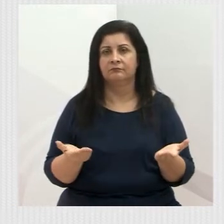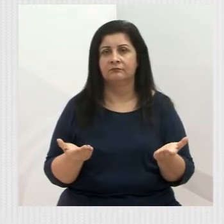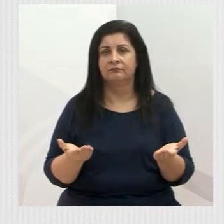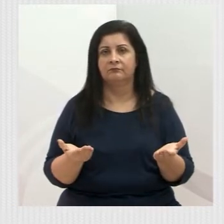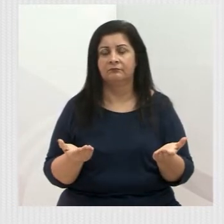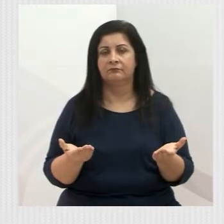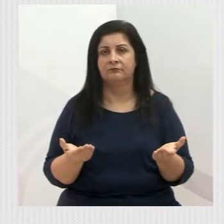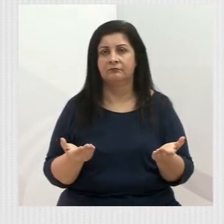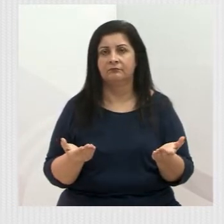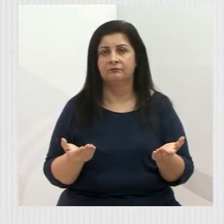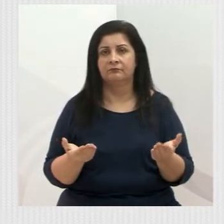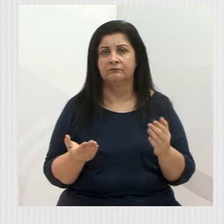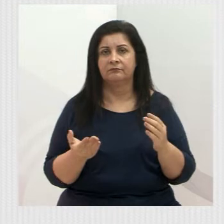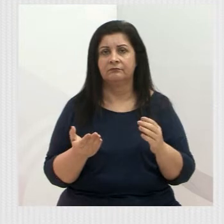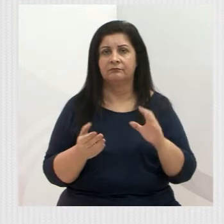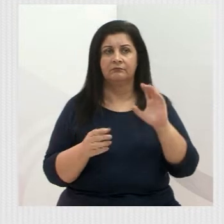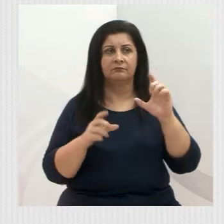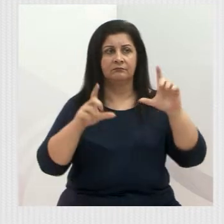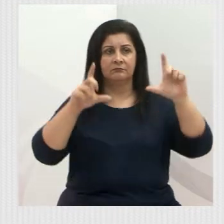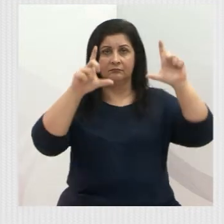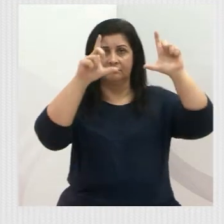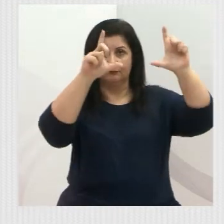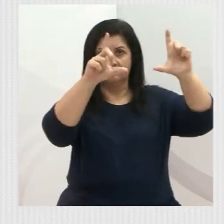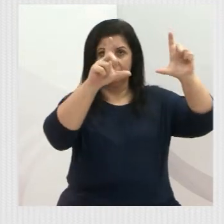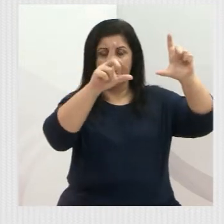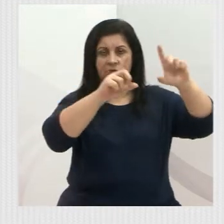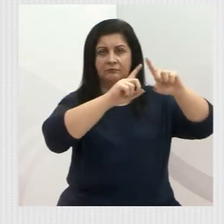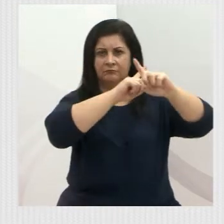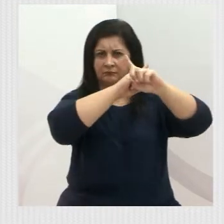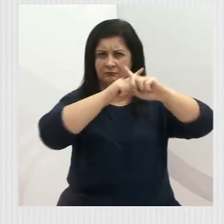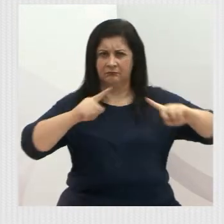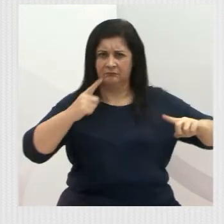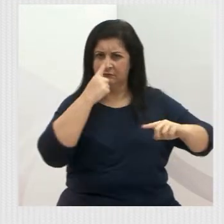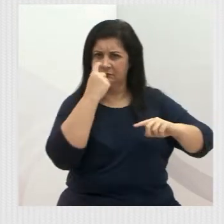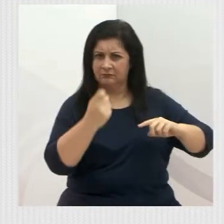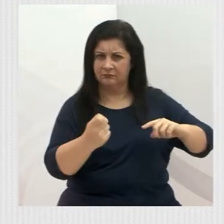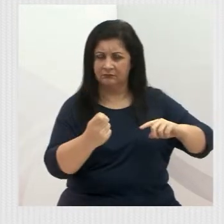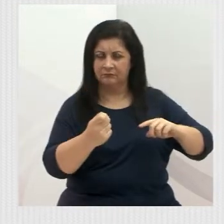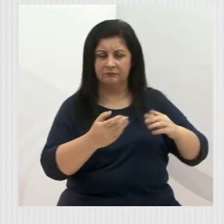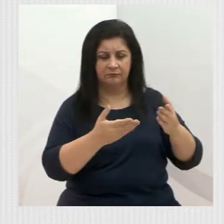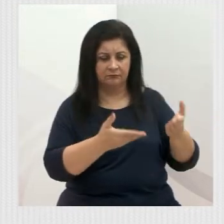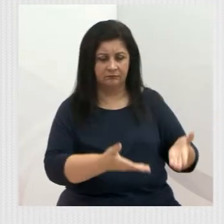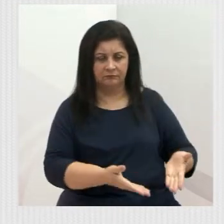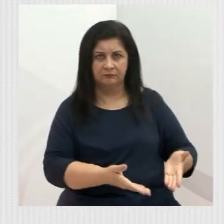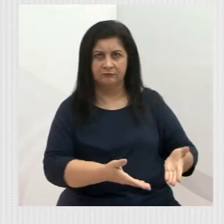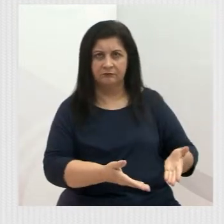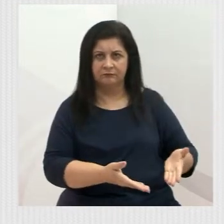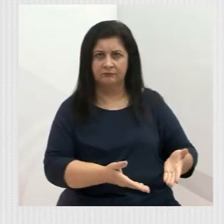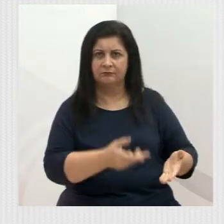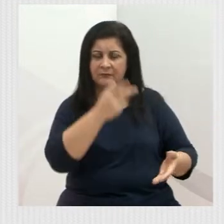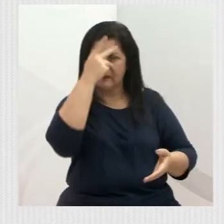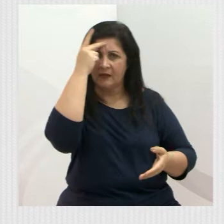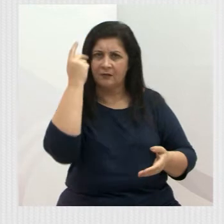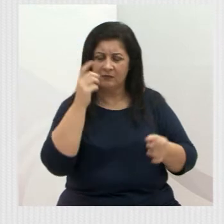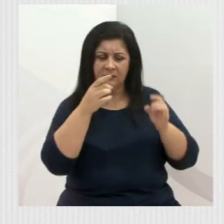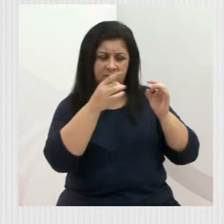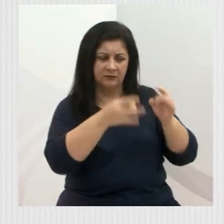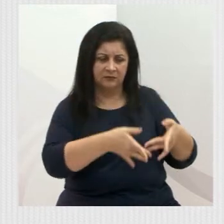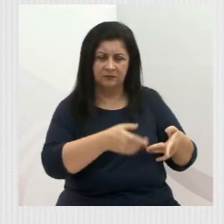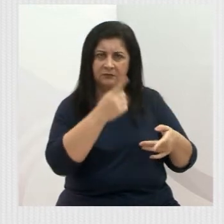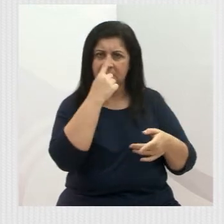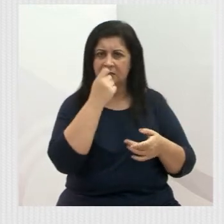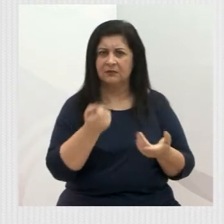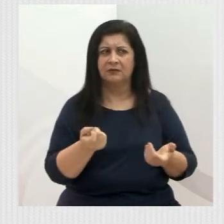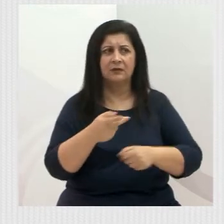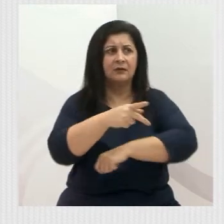Porém, embaixo de uma placa, que lá existe, proibido colocar lixo, vejam, já tem lixo colocado numa praça que ficou